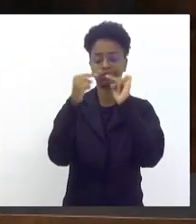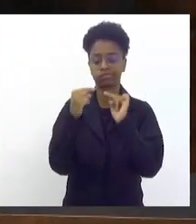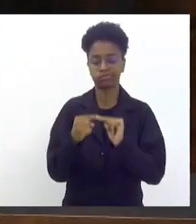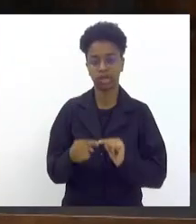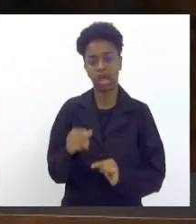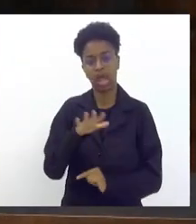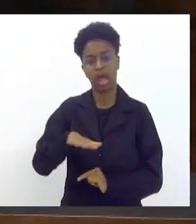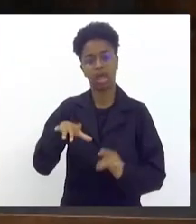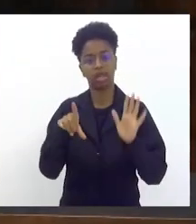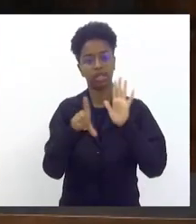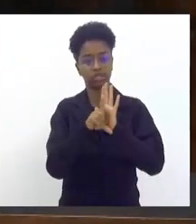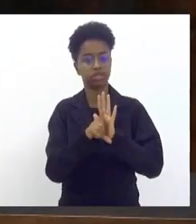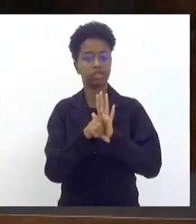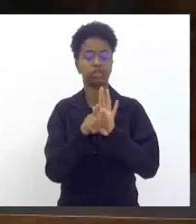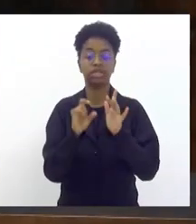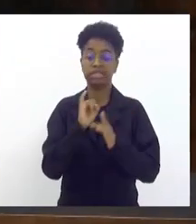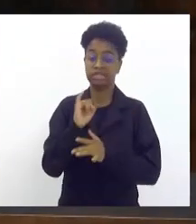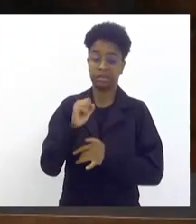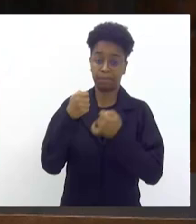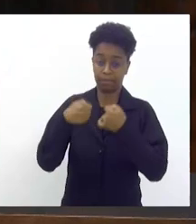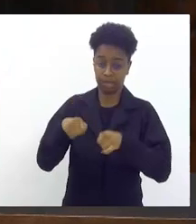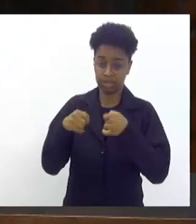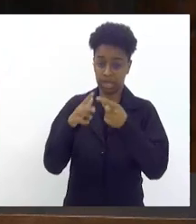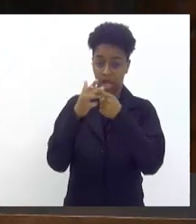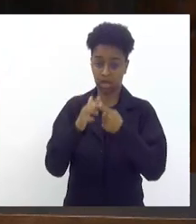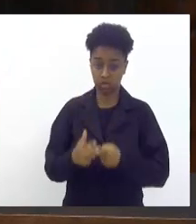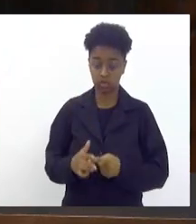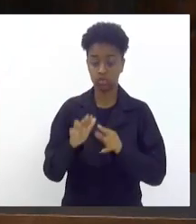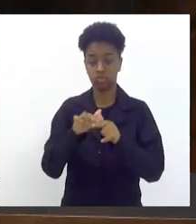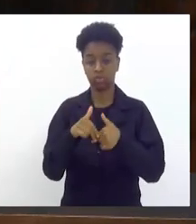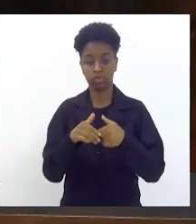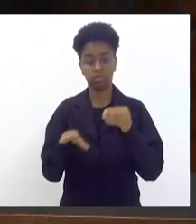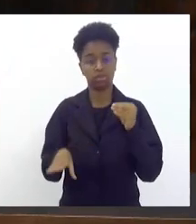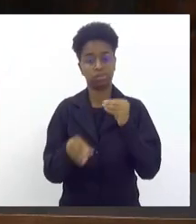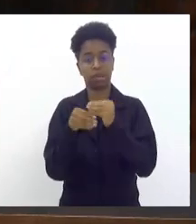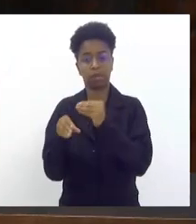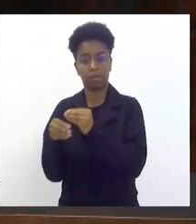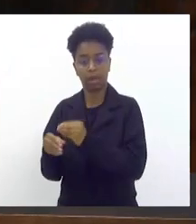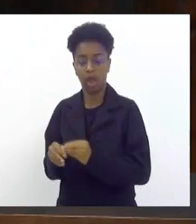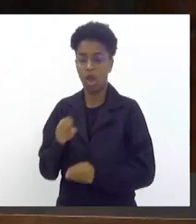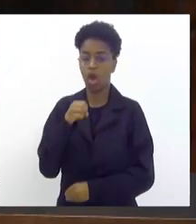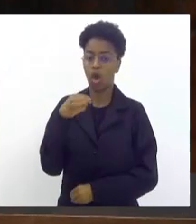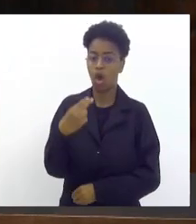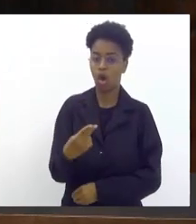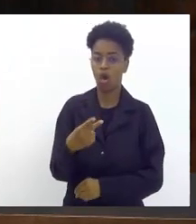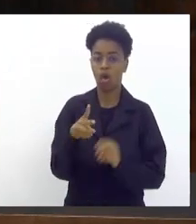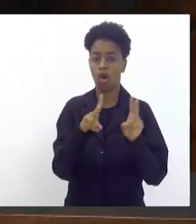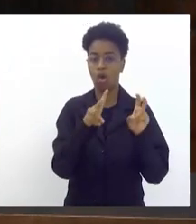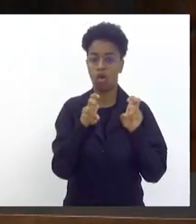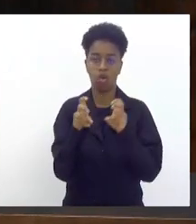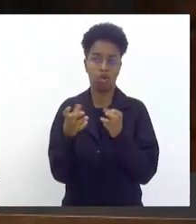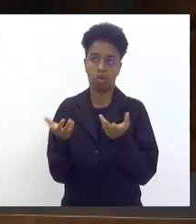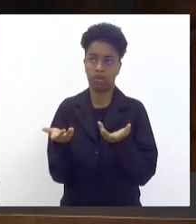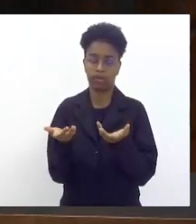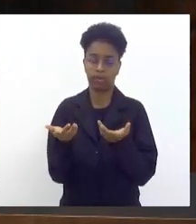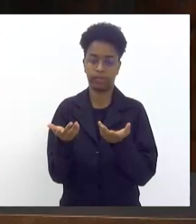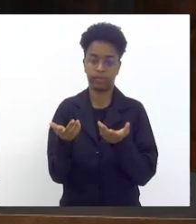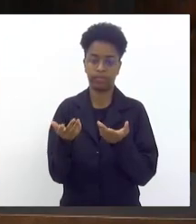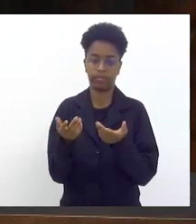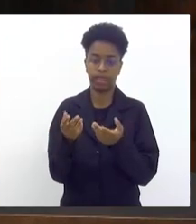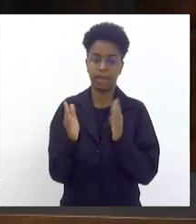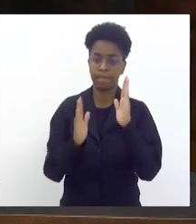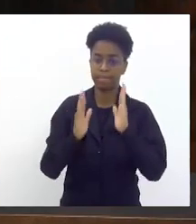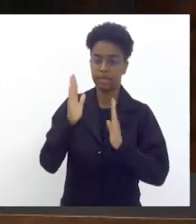Se necessário for alguns ajustes por ocasião do recebimento das emendas ou algo relacionado especificamente ao regime de